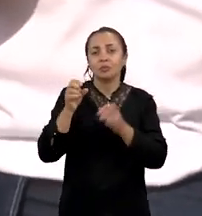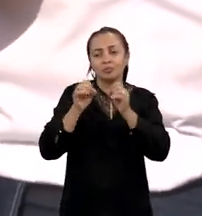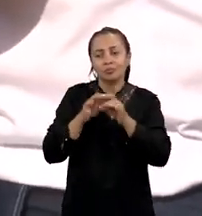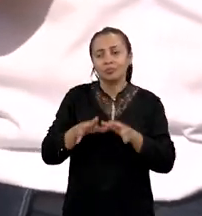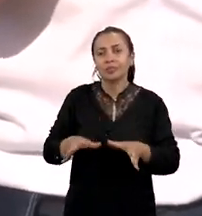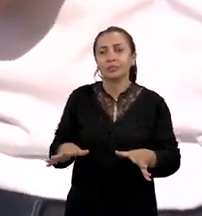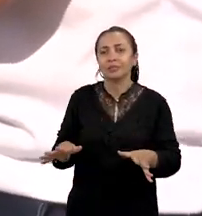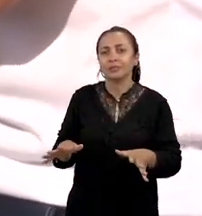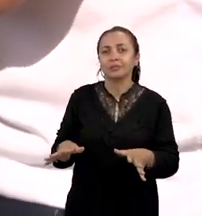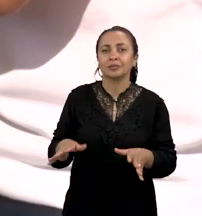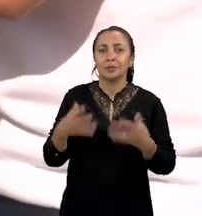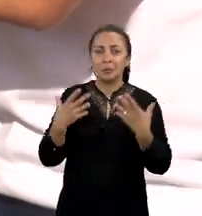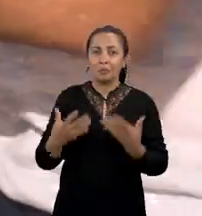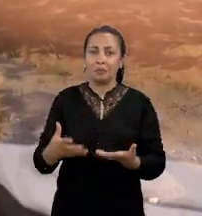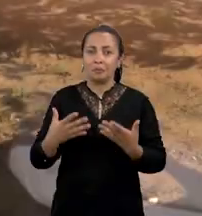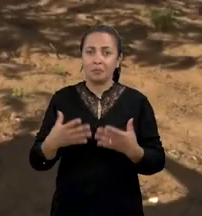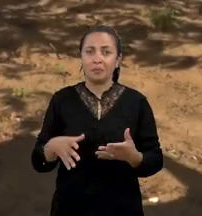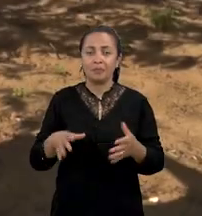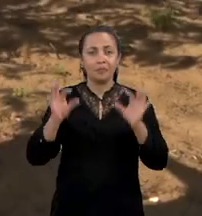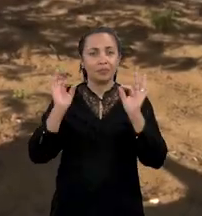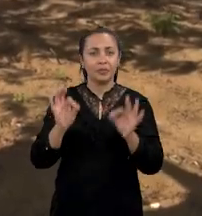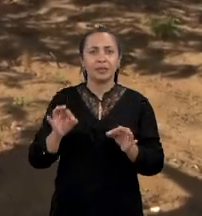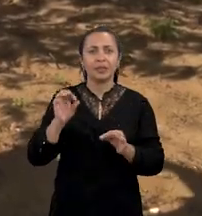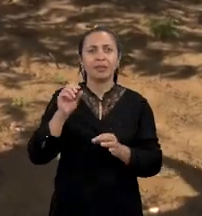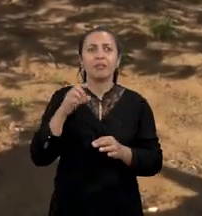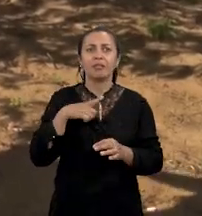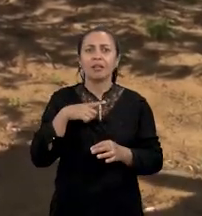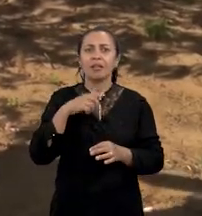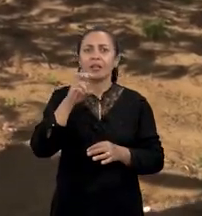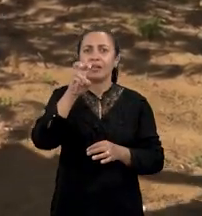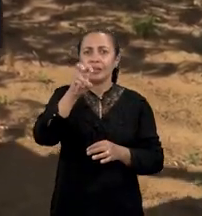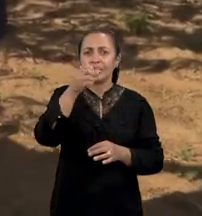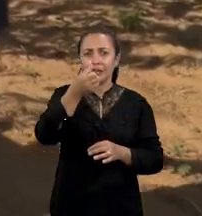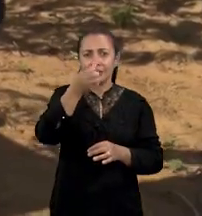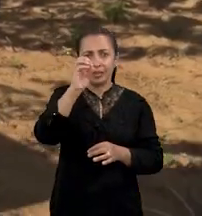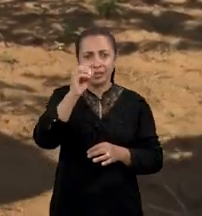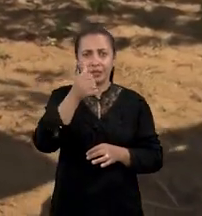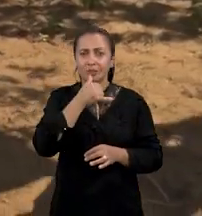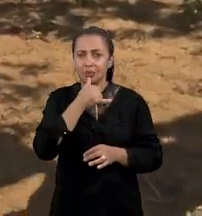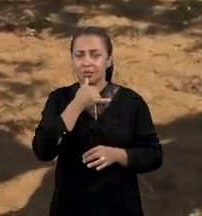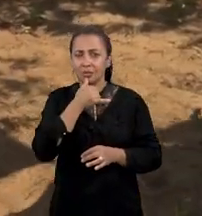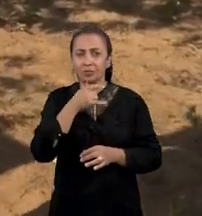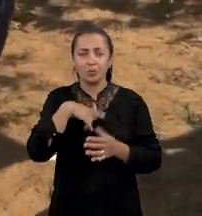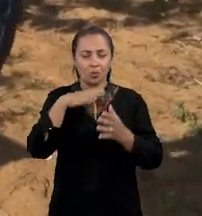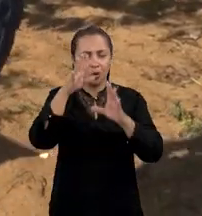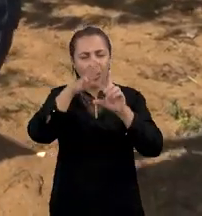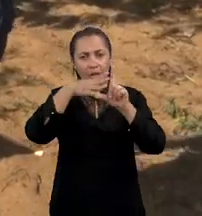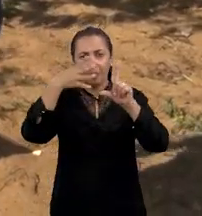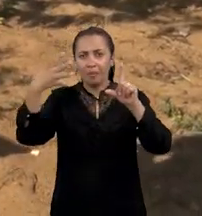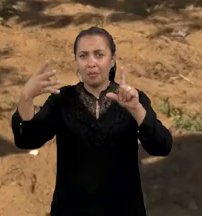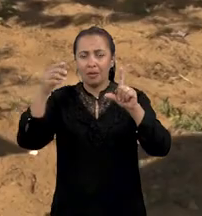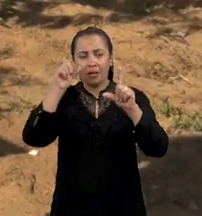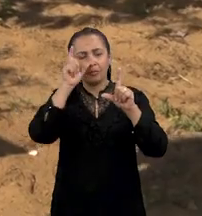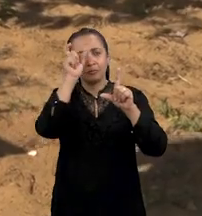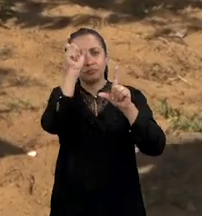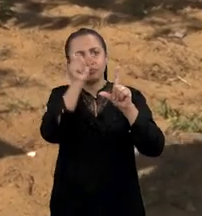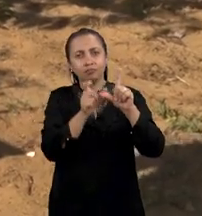valor das raízes. O peso específico aqui deu 560. Olhando na tabela,